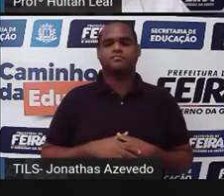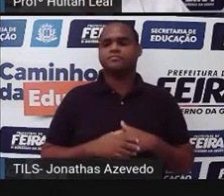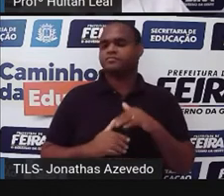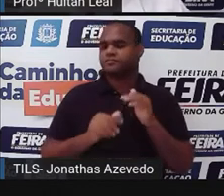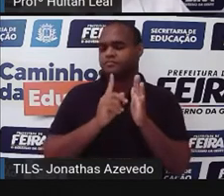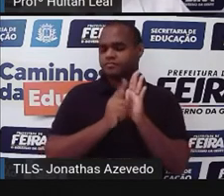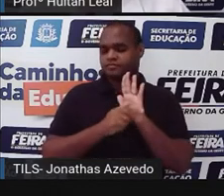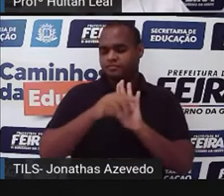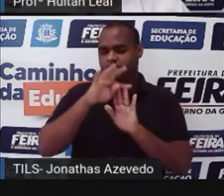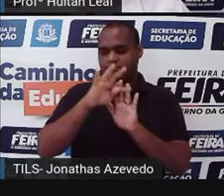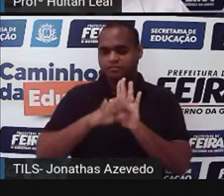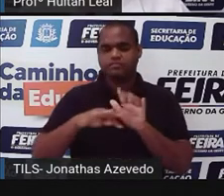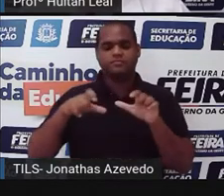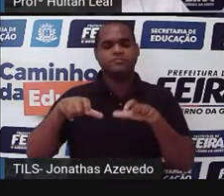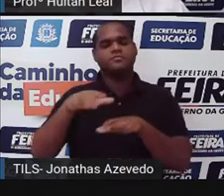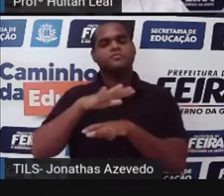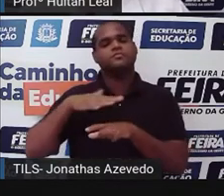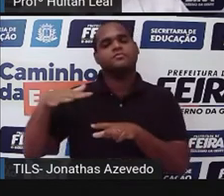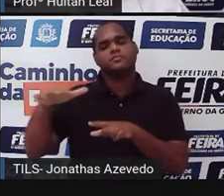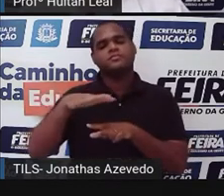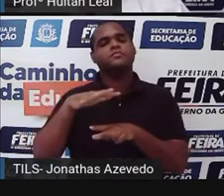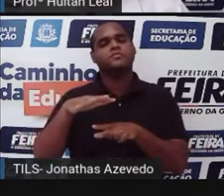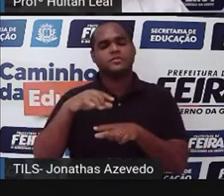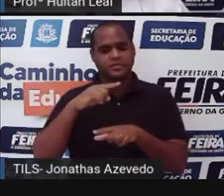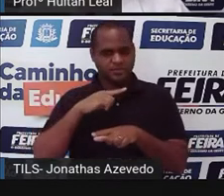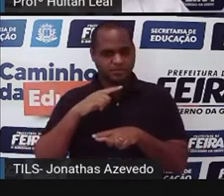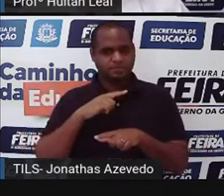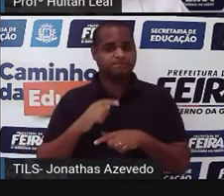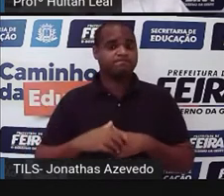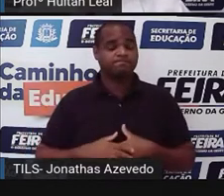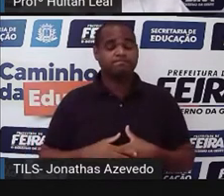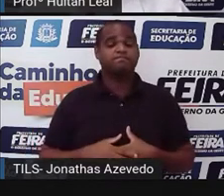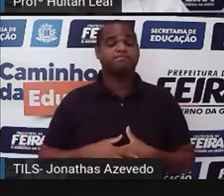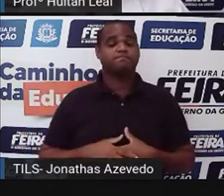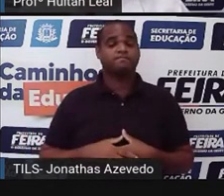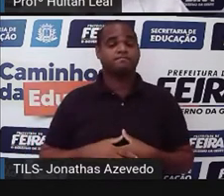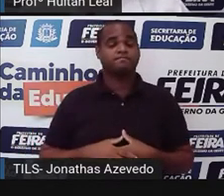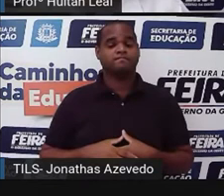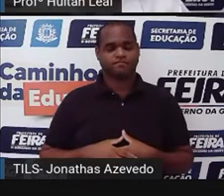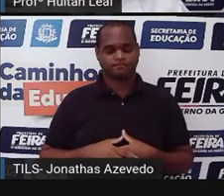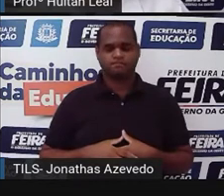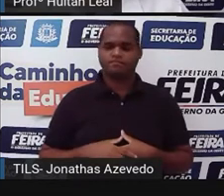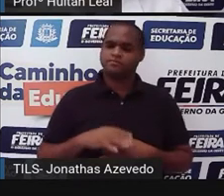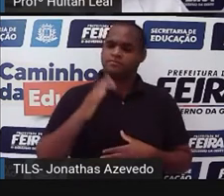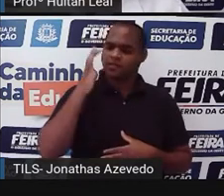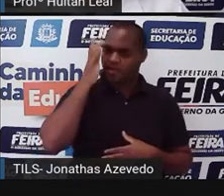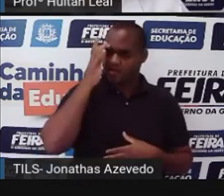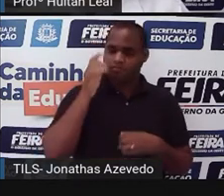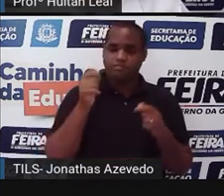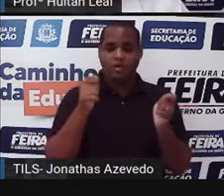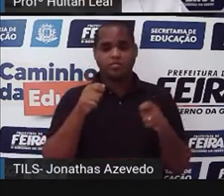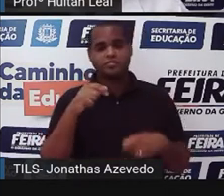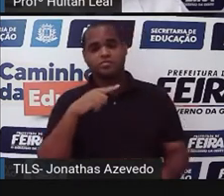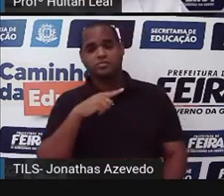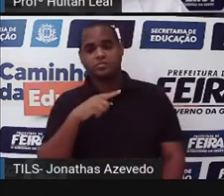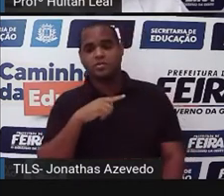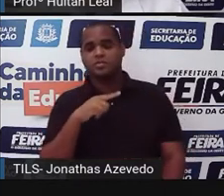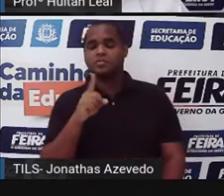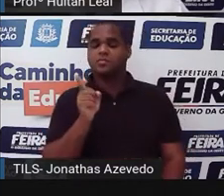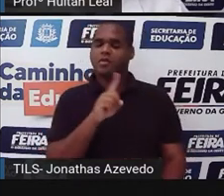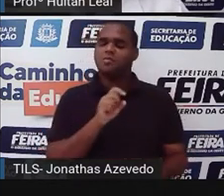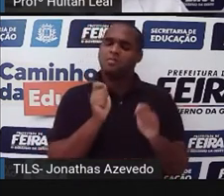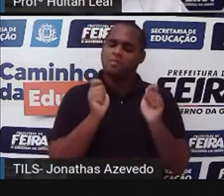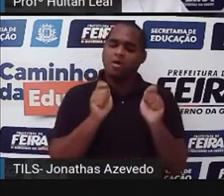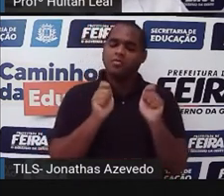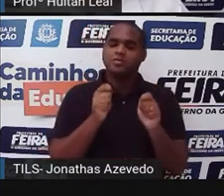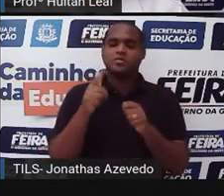urbano? Eu acho que, não é? Pode ser que sim, mas também pode se